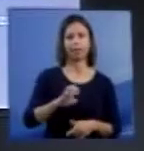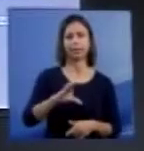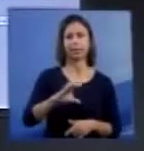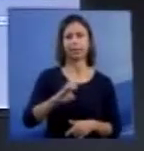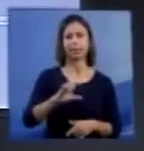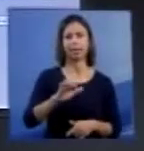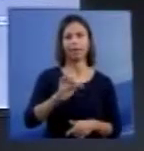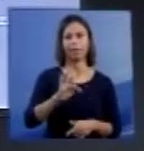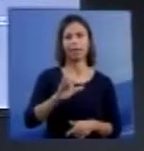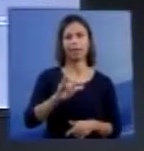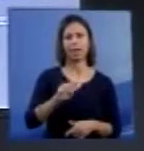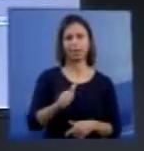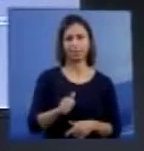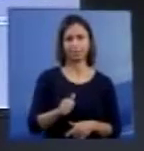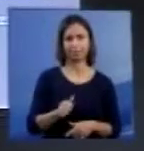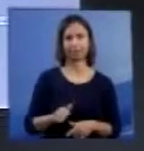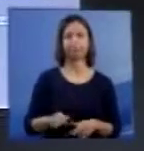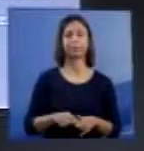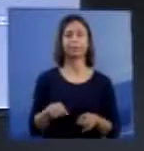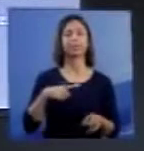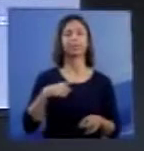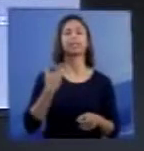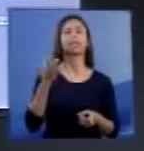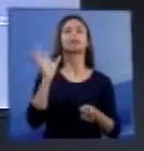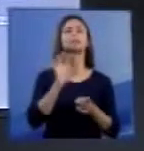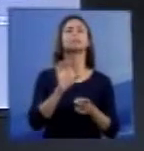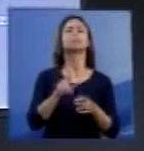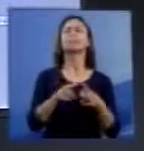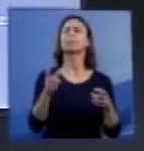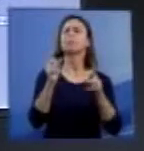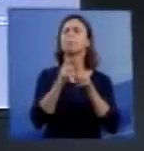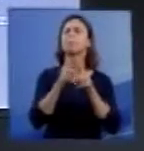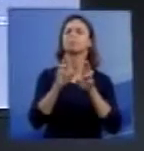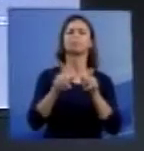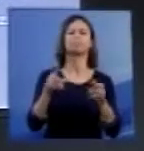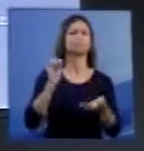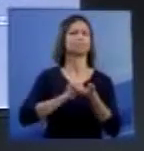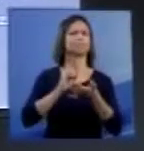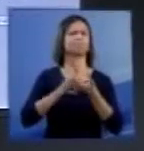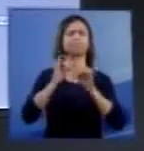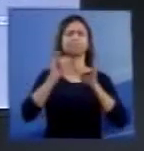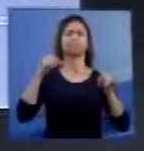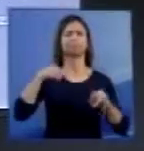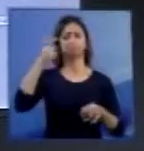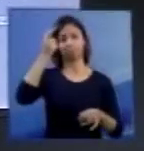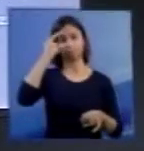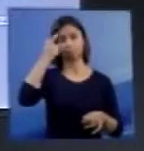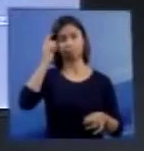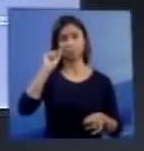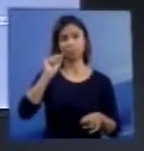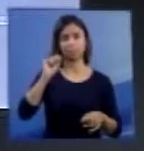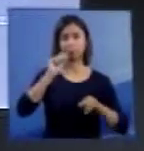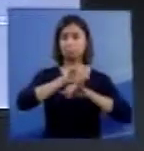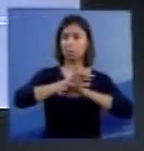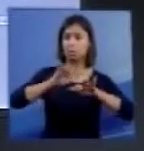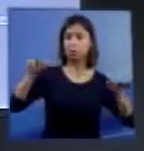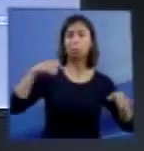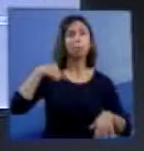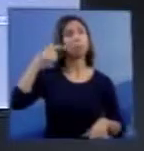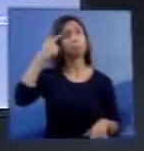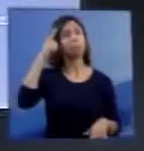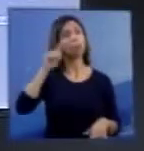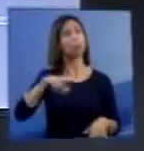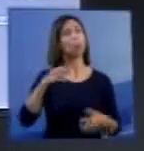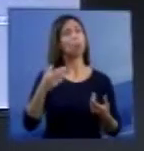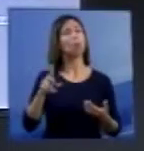A anencefalia é um termo que induz um erro, porque há uma grande desinformação que faz pensar que a anencefalia equivale